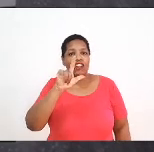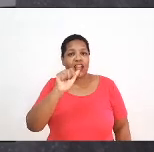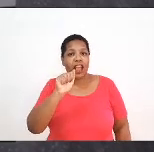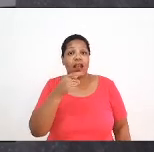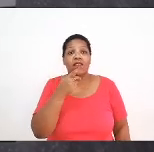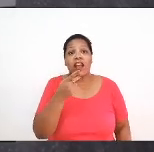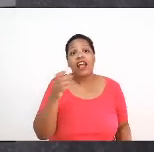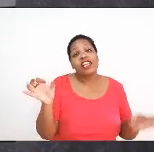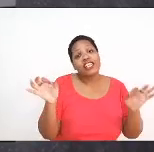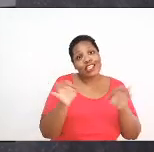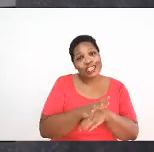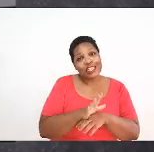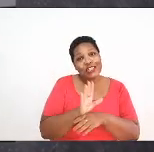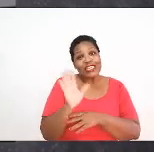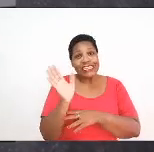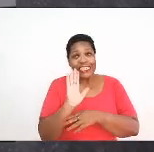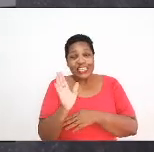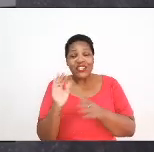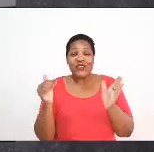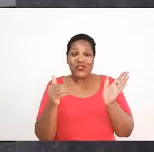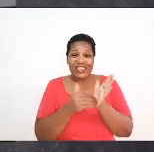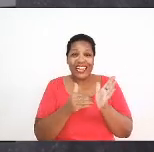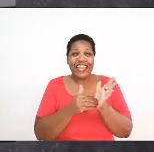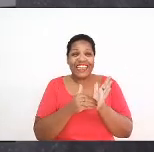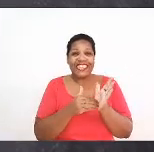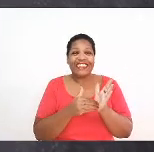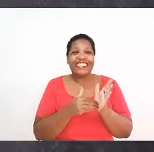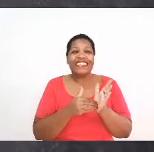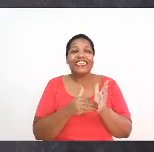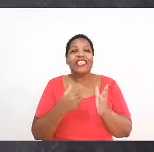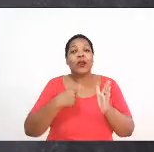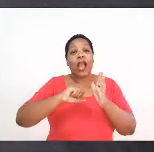finais para que a gente pudesse encerrar o nosso vídeo.